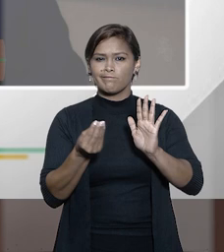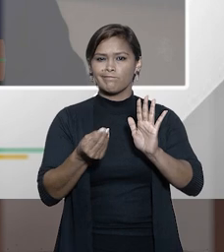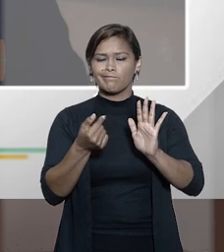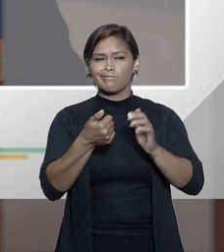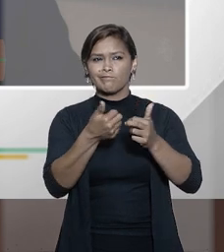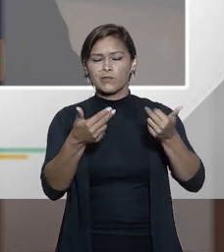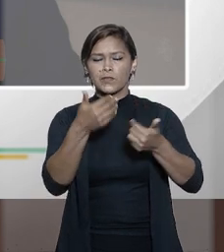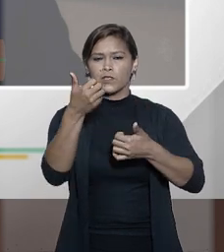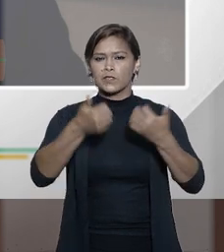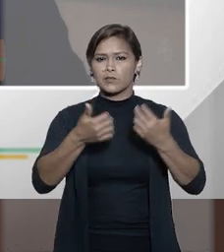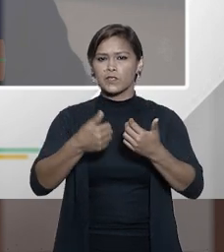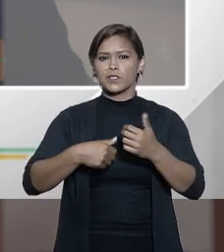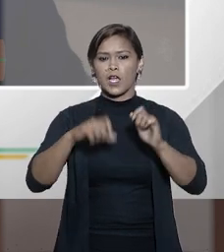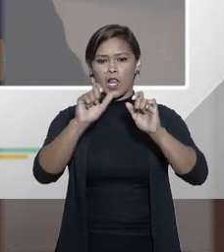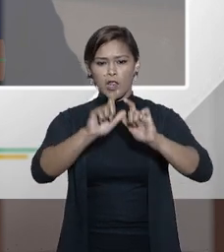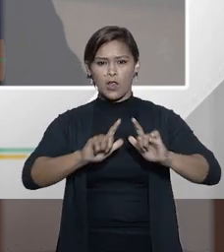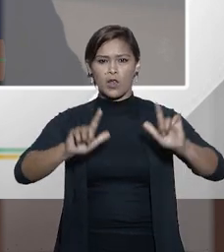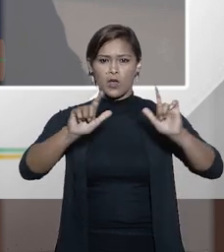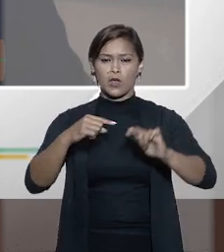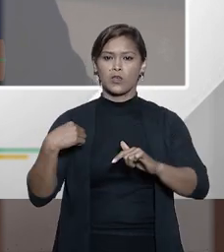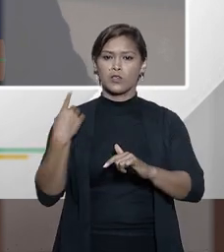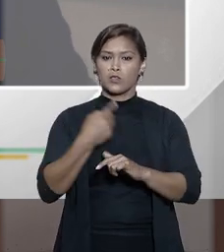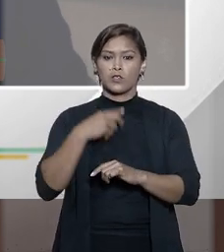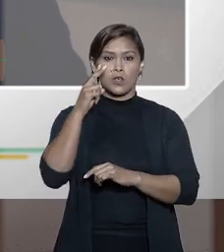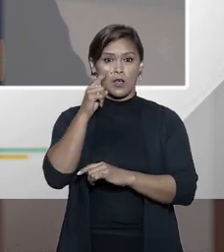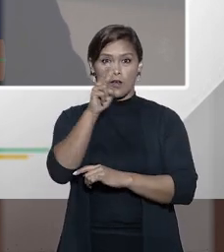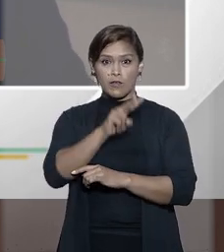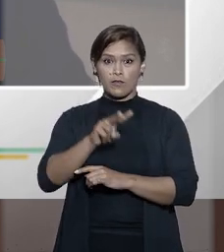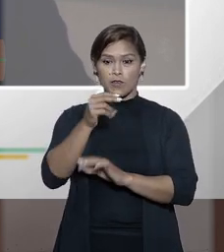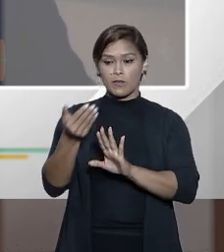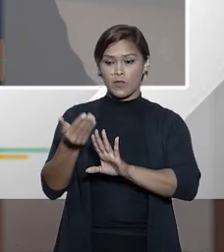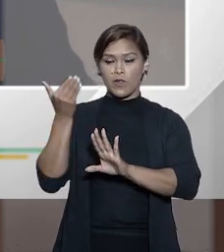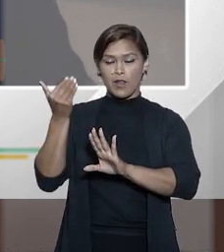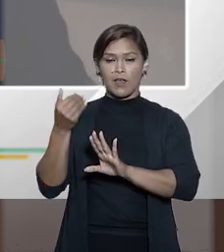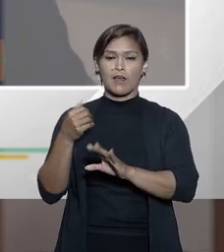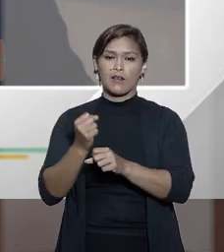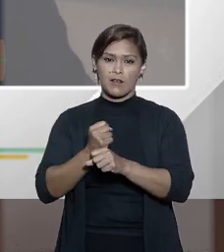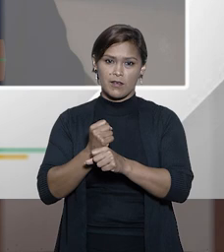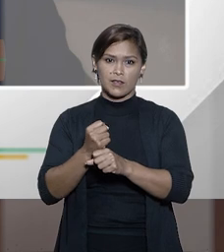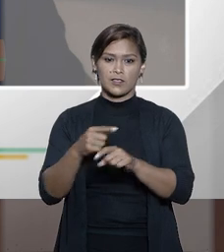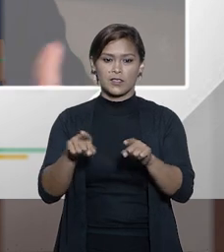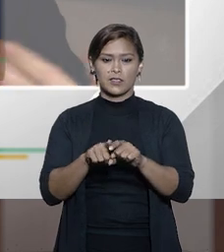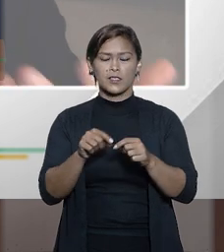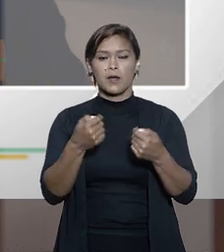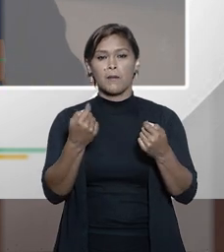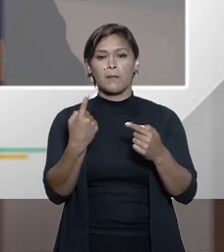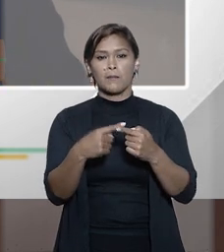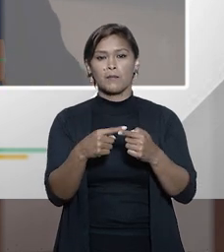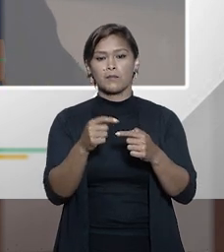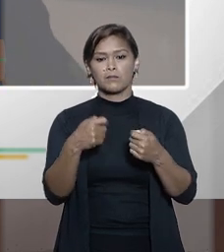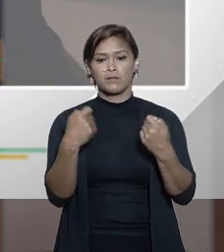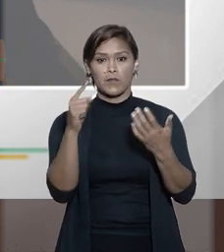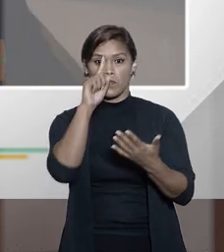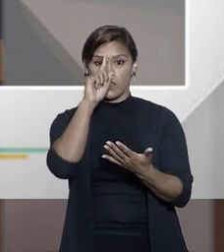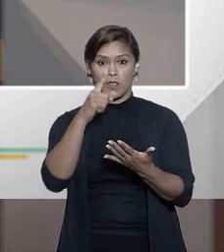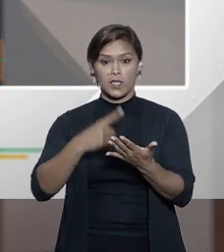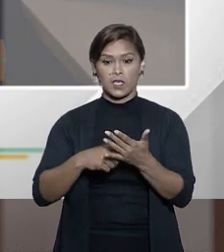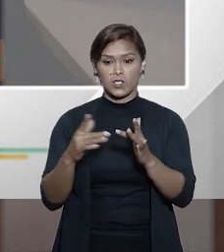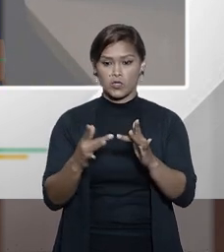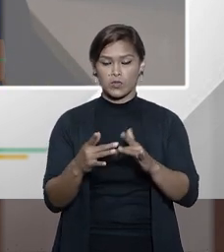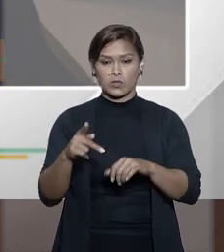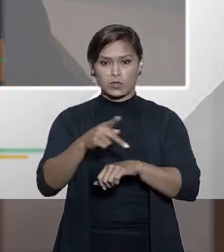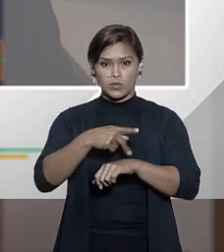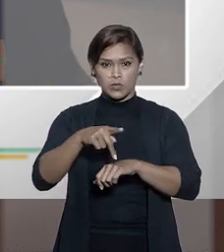ilustrativa do que nós vimos naquele período, a ponto de que decisões